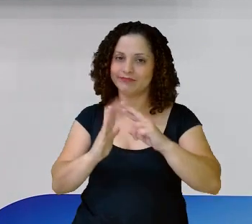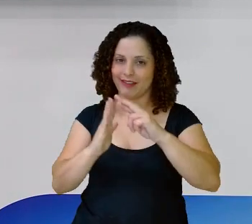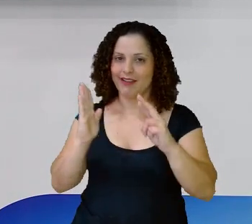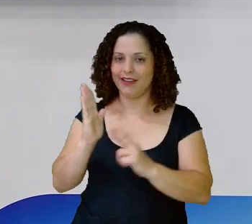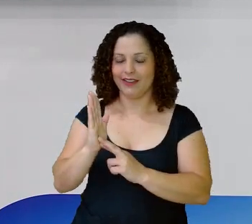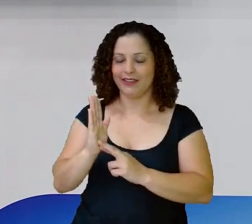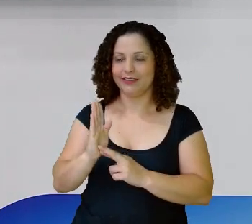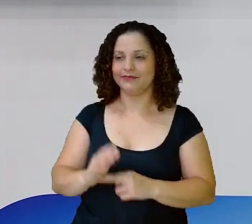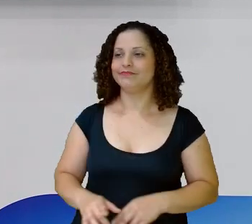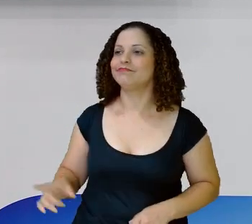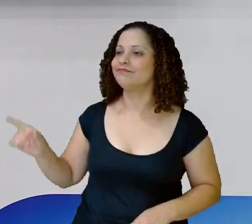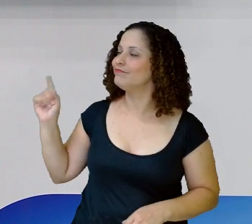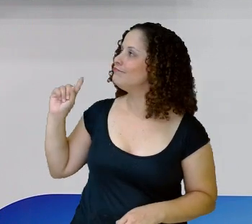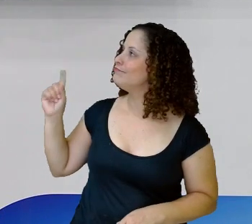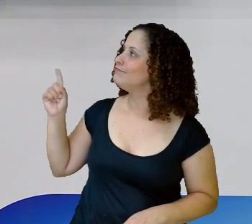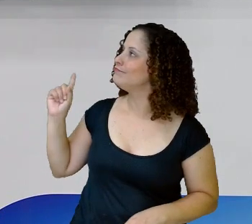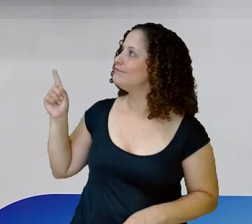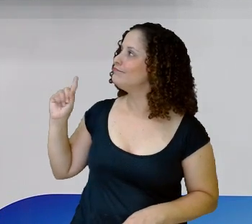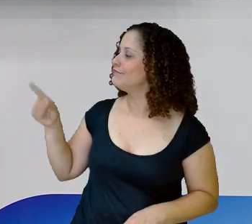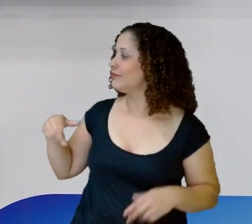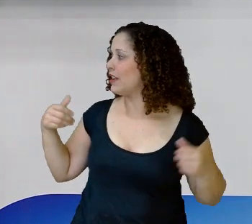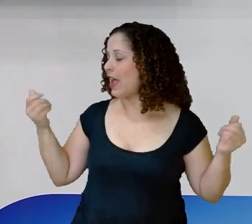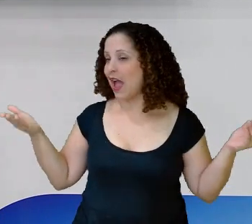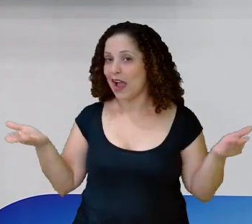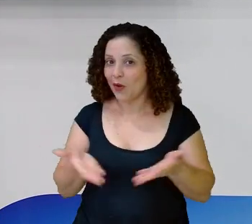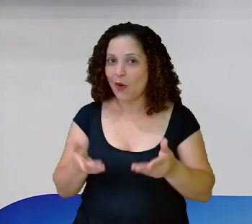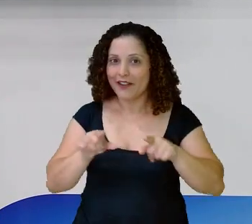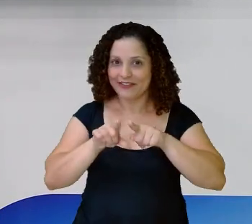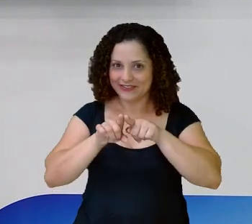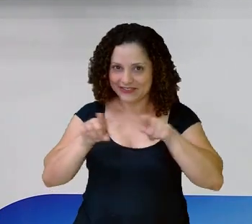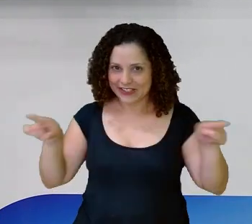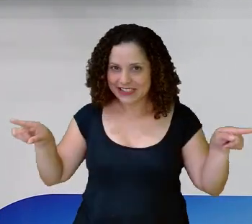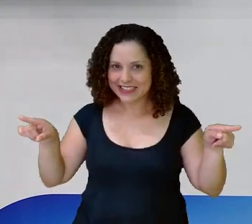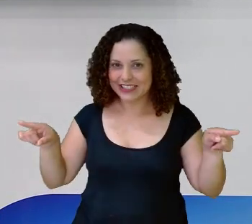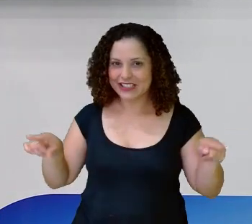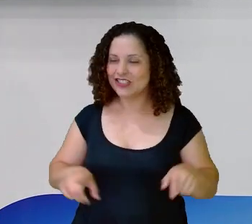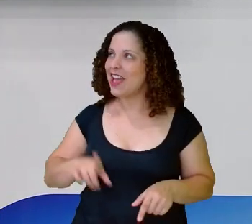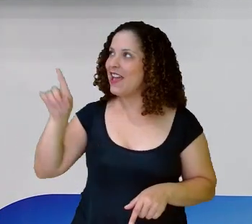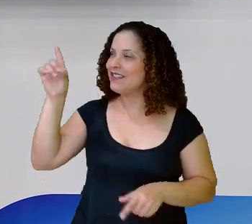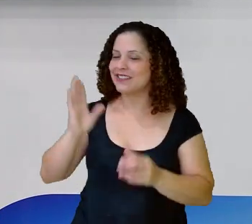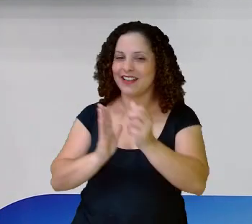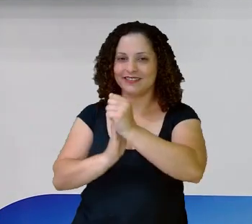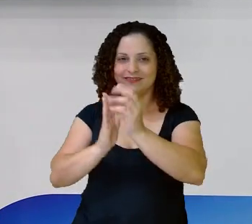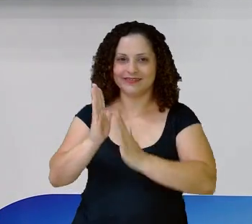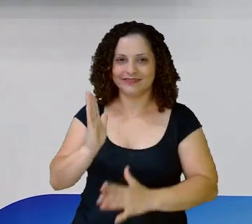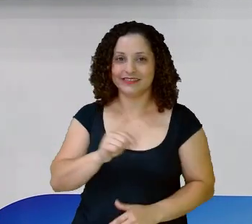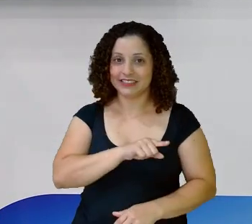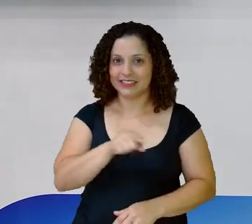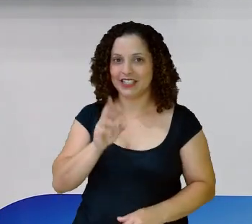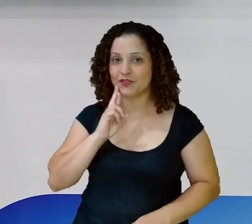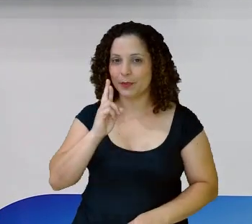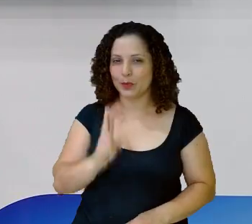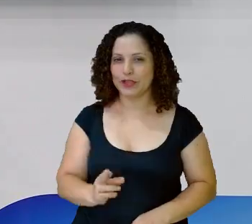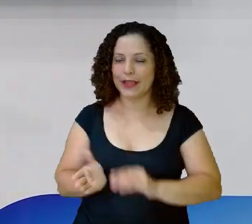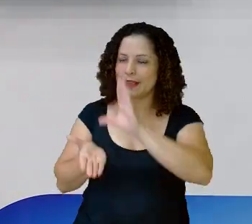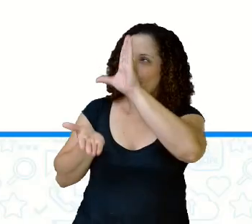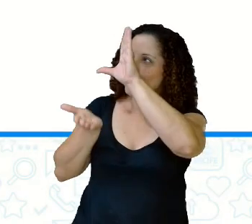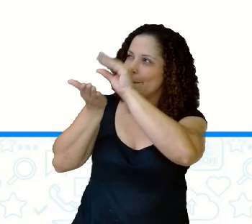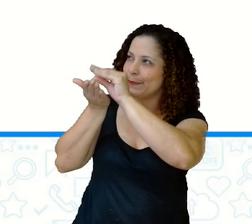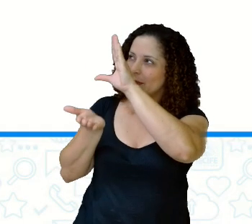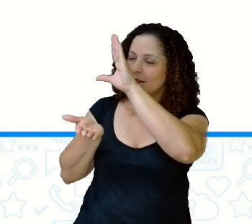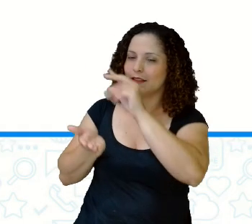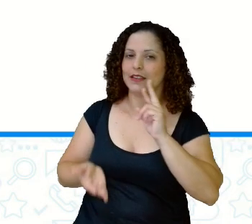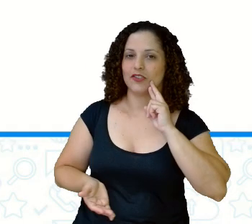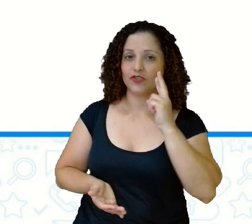E aqui ó Durante Agora é com vocês Tá bom? Eu vou deixar Essa atividade Para você responder Então printa a tela